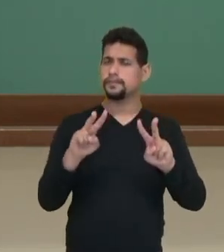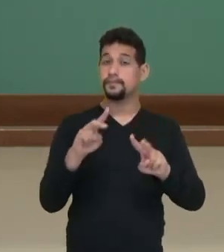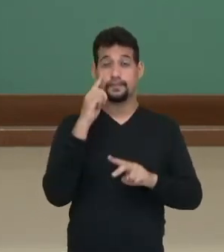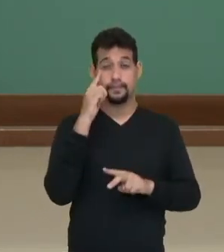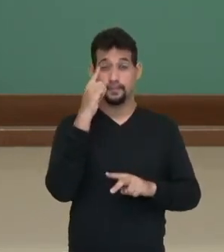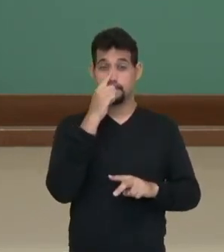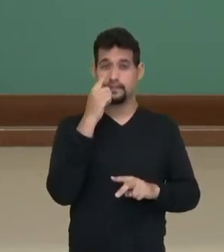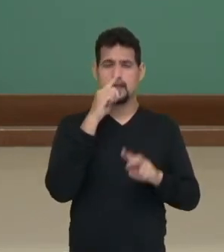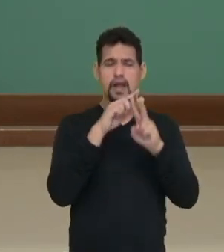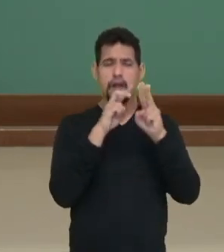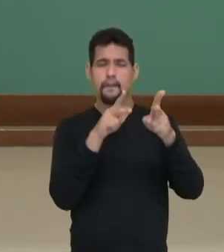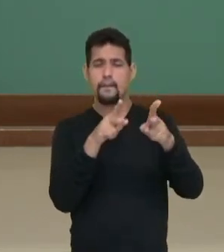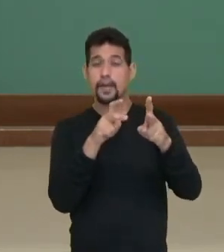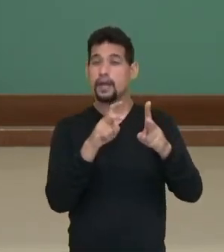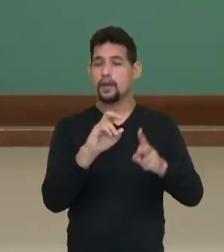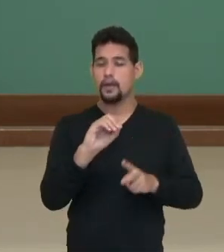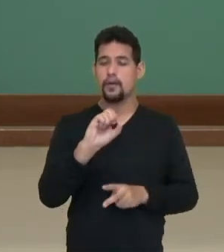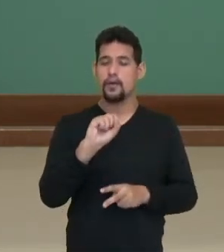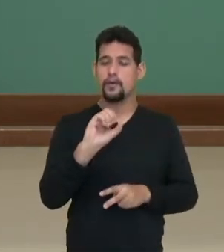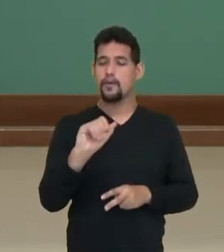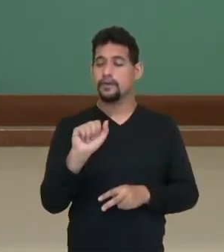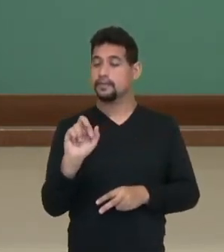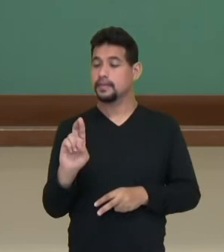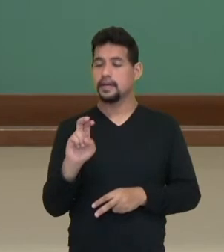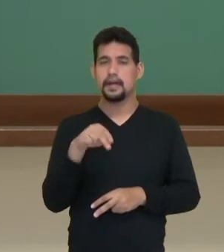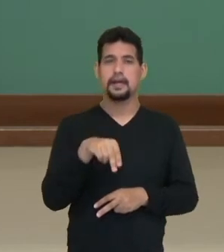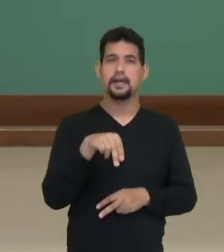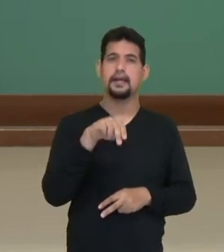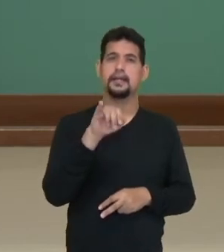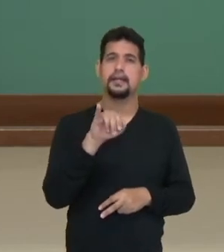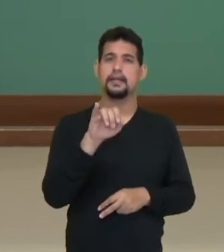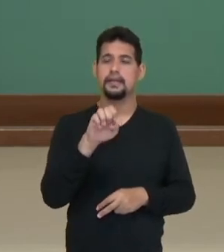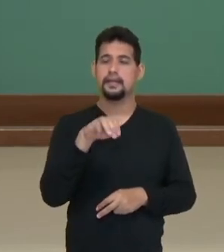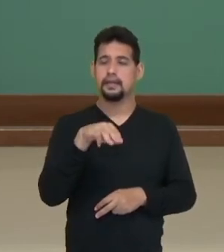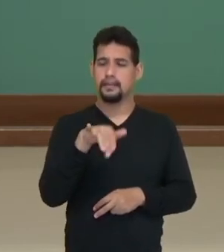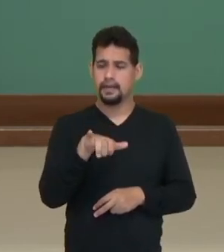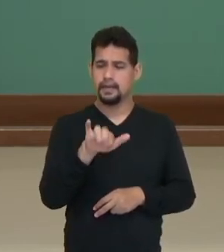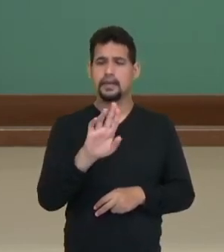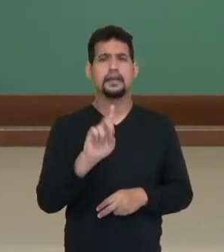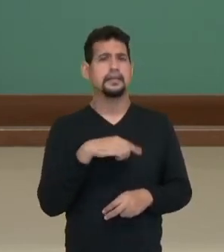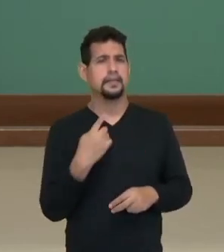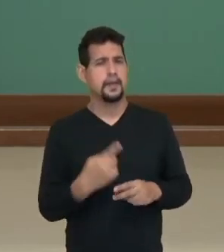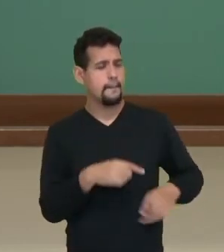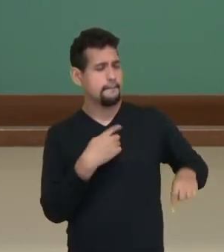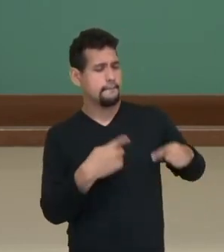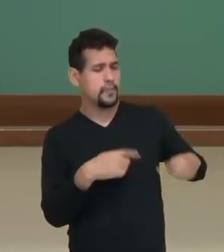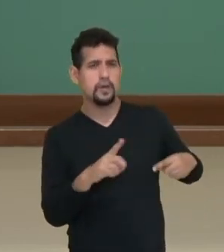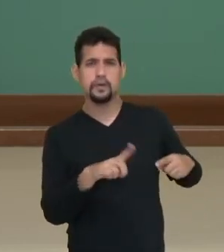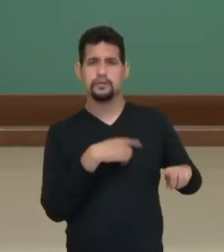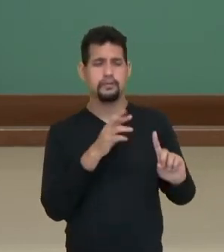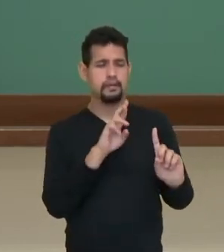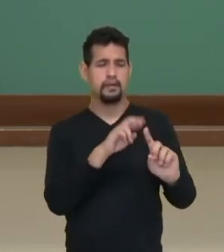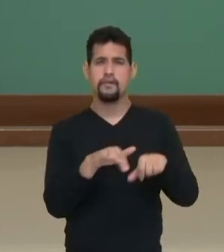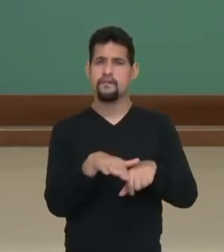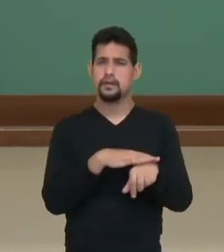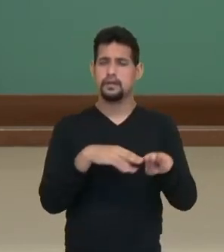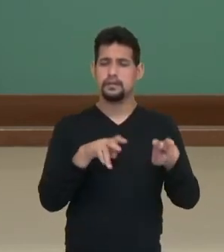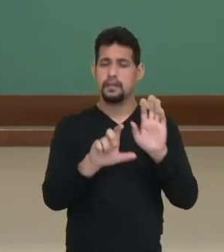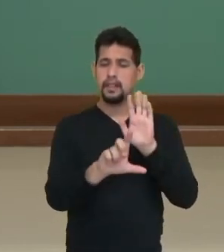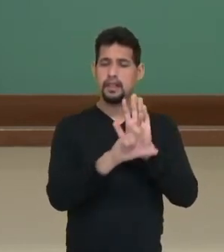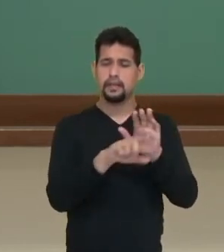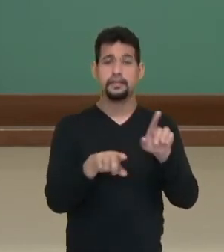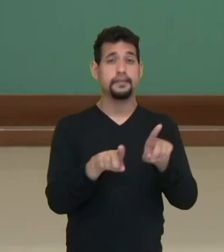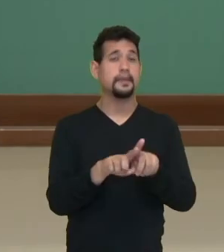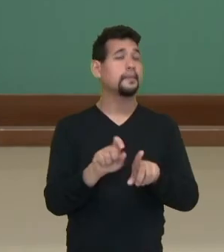artísticos, para não ser só uma cidade onde nós temos os políticos, os nossos representantes discutindo leis e afins, mas